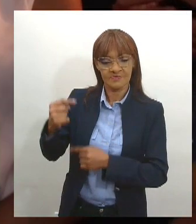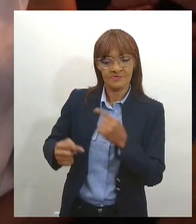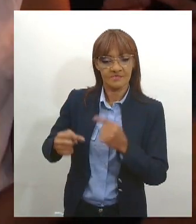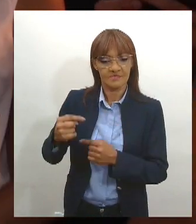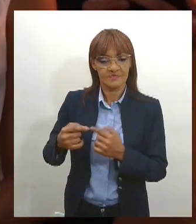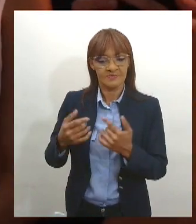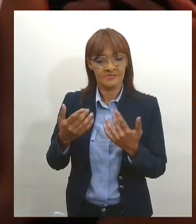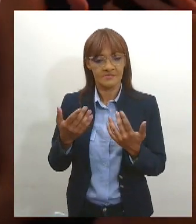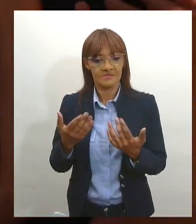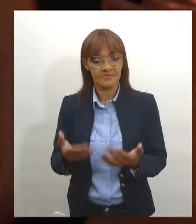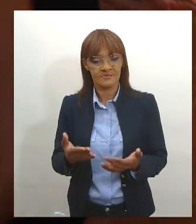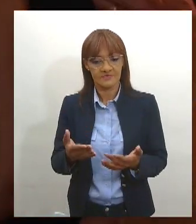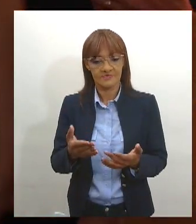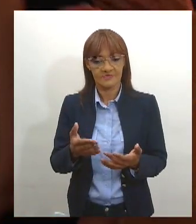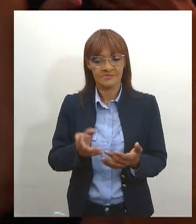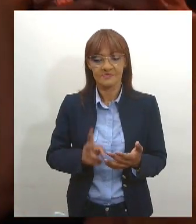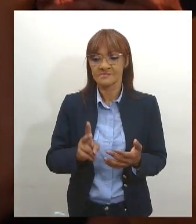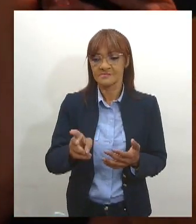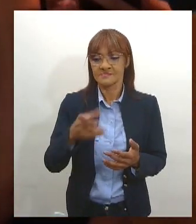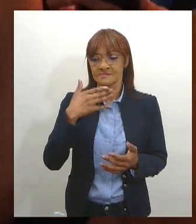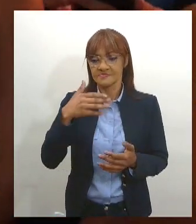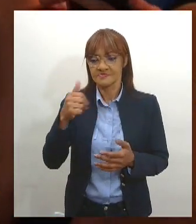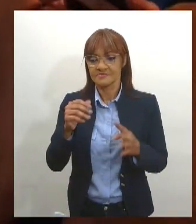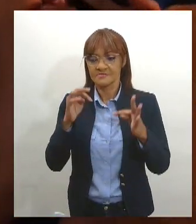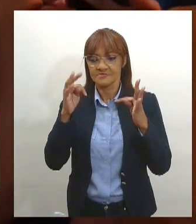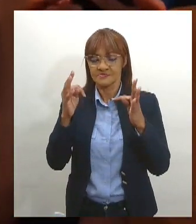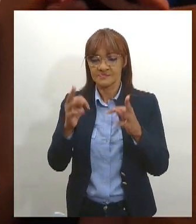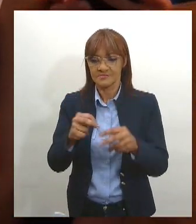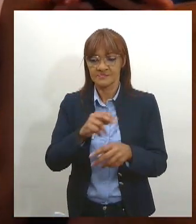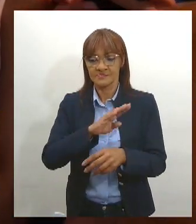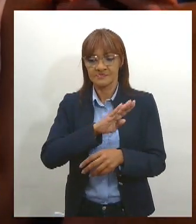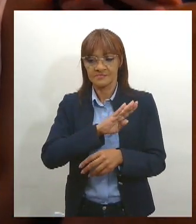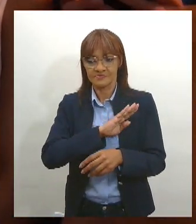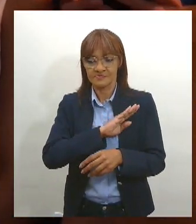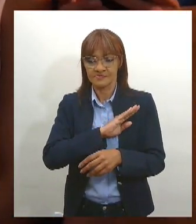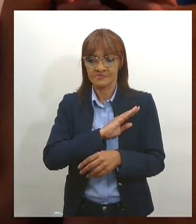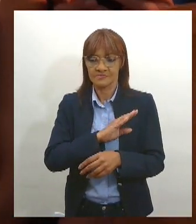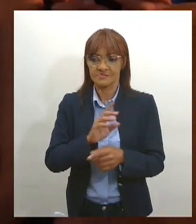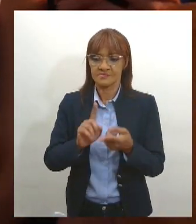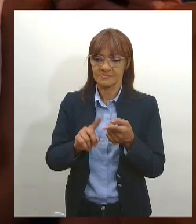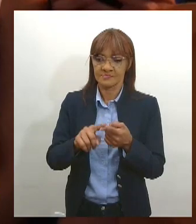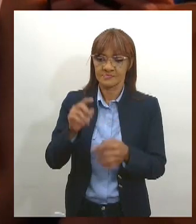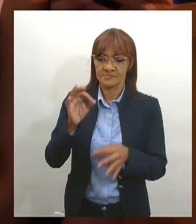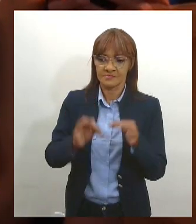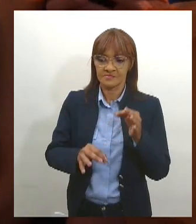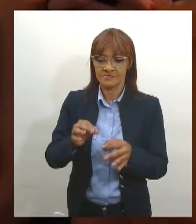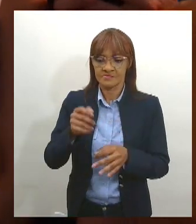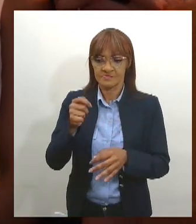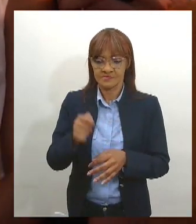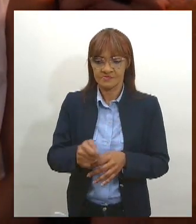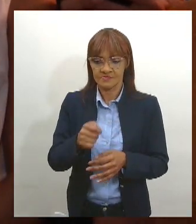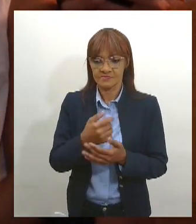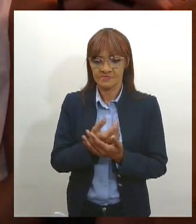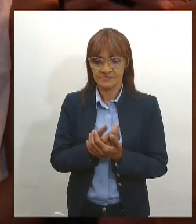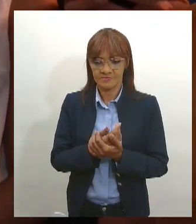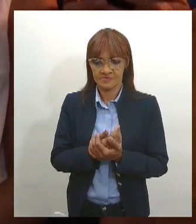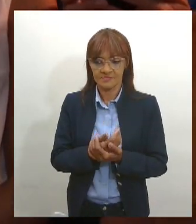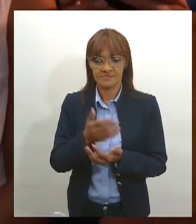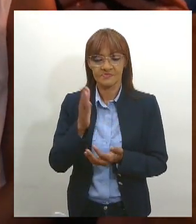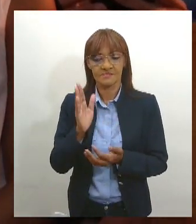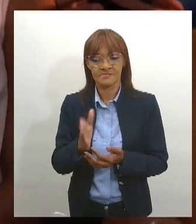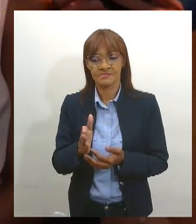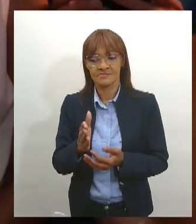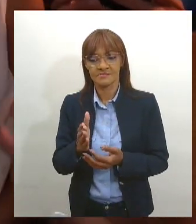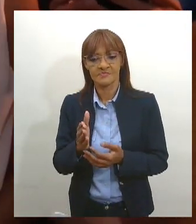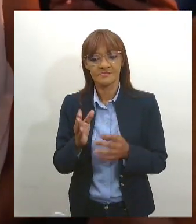facilitado quando todos os seus colegas dentro do Ministério Público quanto do Tribunal de Justiça seus futuros colegas o escolhem por unanimidade. Então